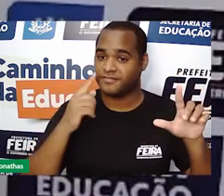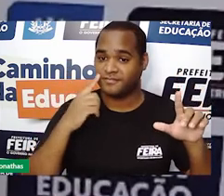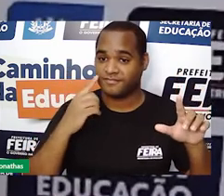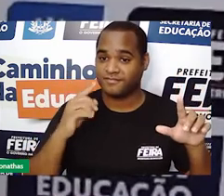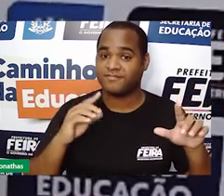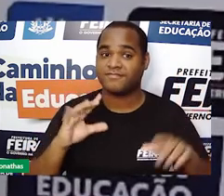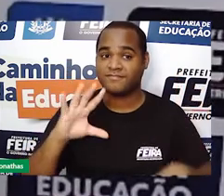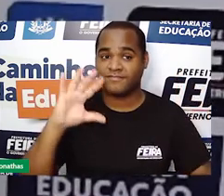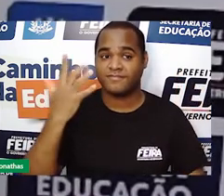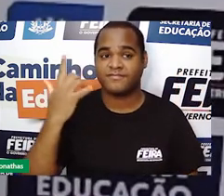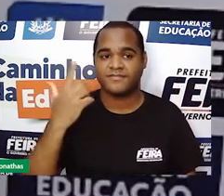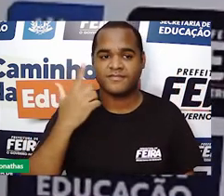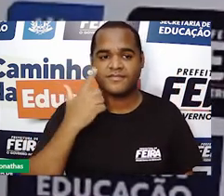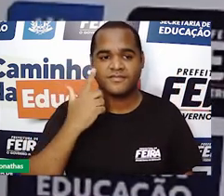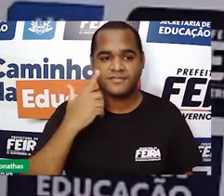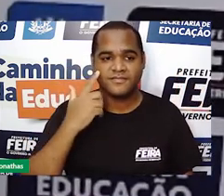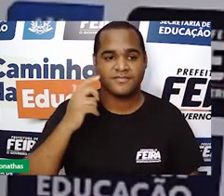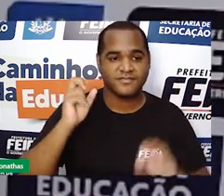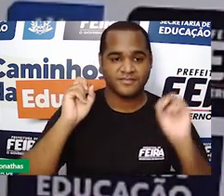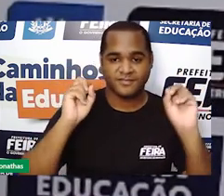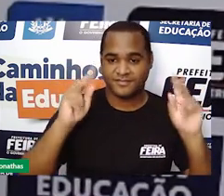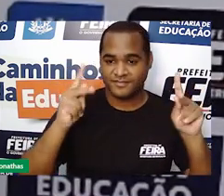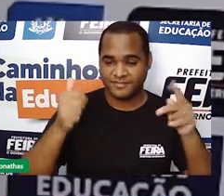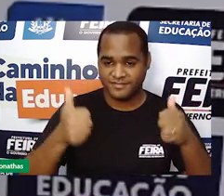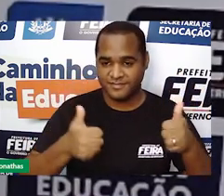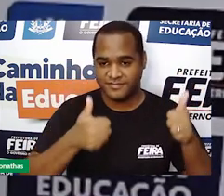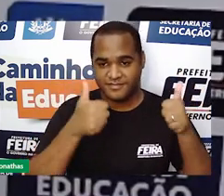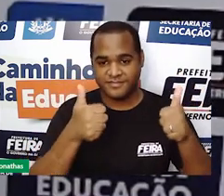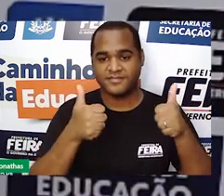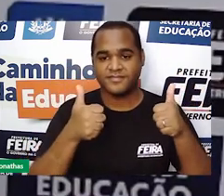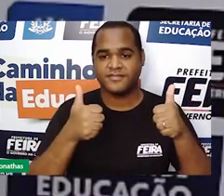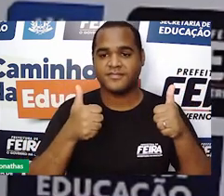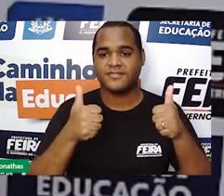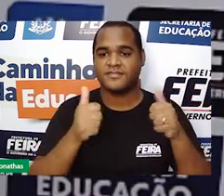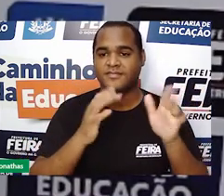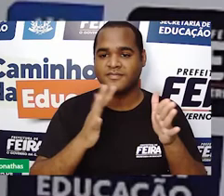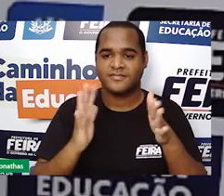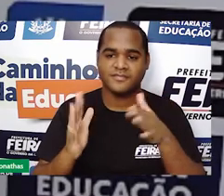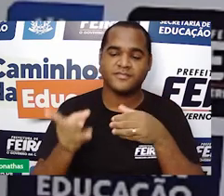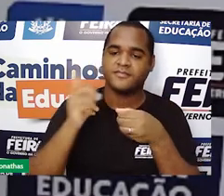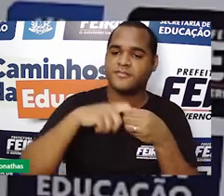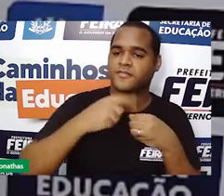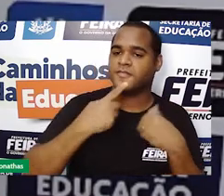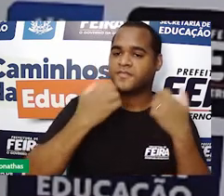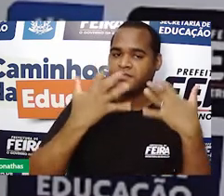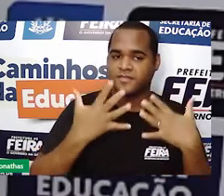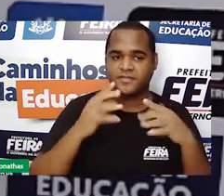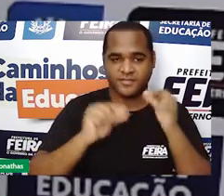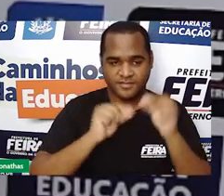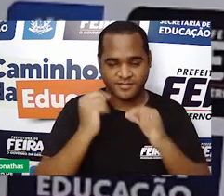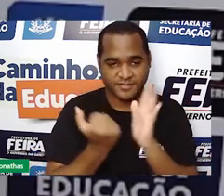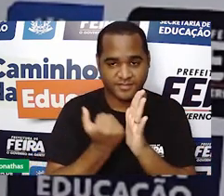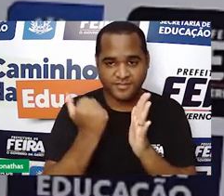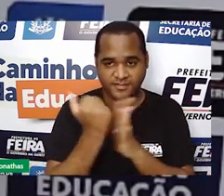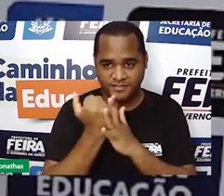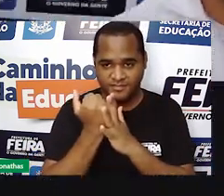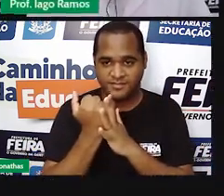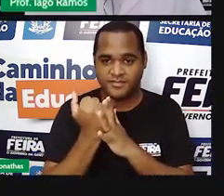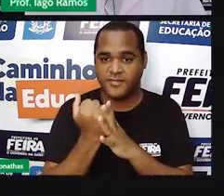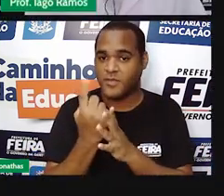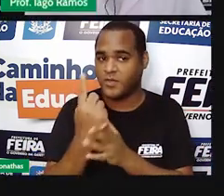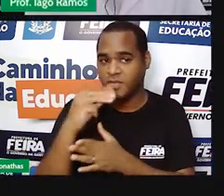acontecer bem bacana. Olha só, já já a gente muda aqui, só um